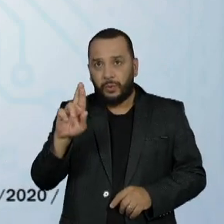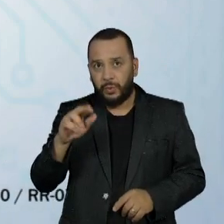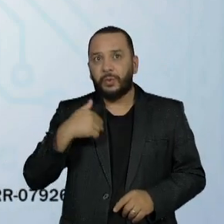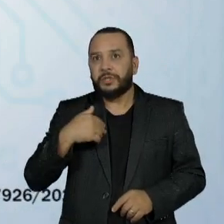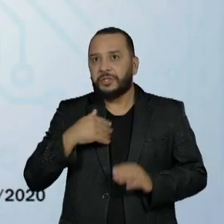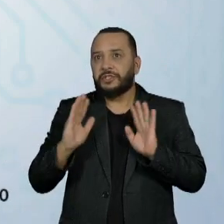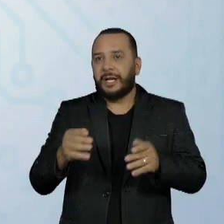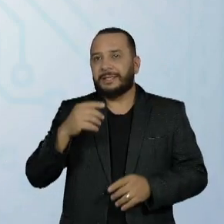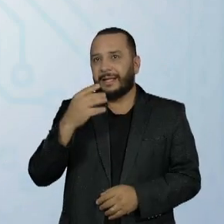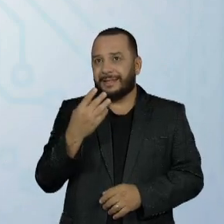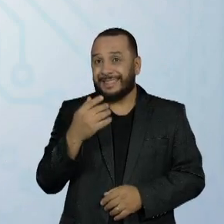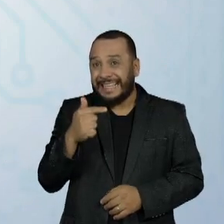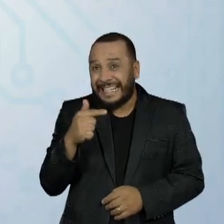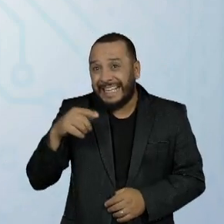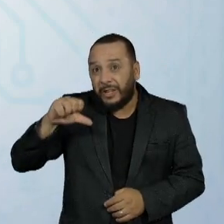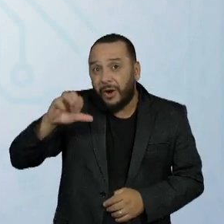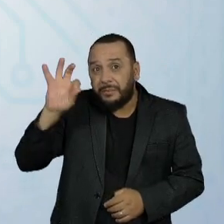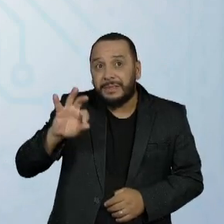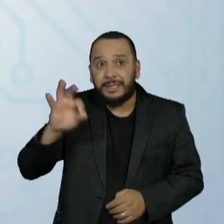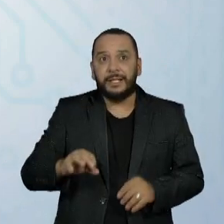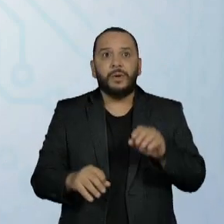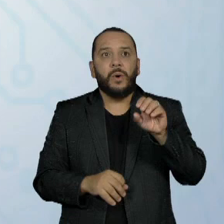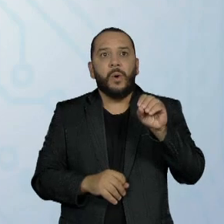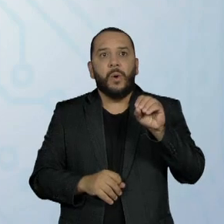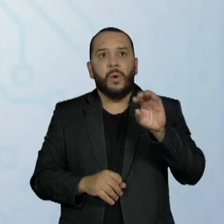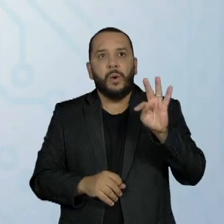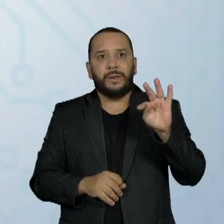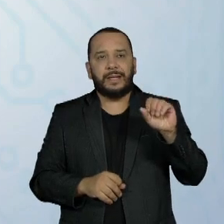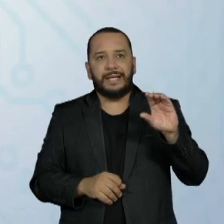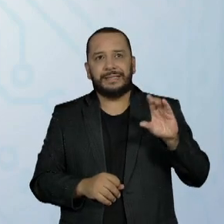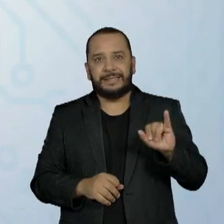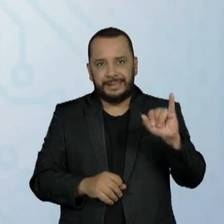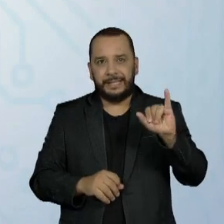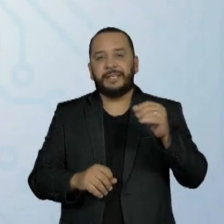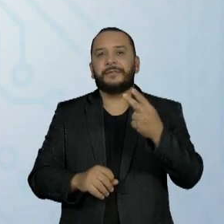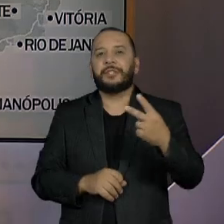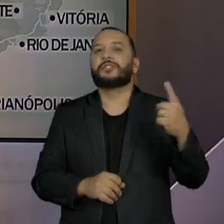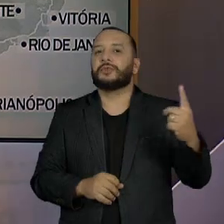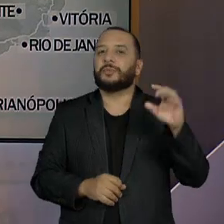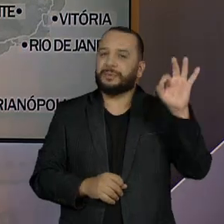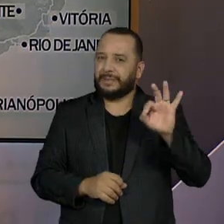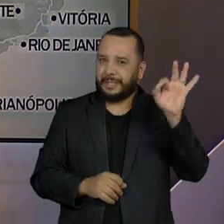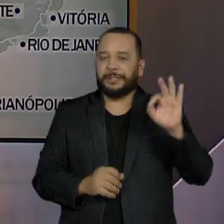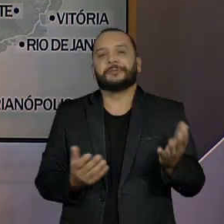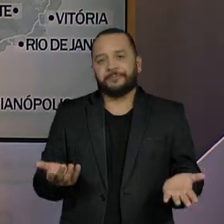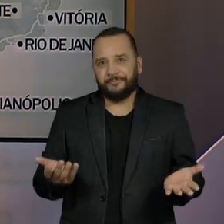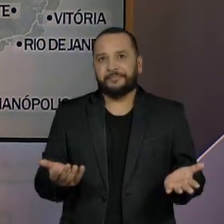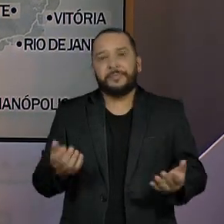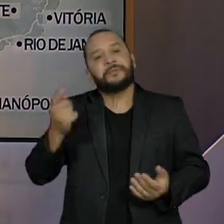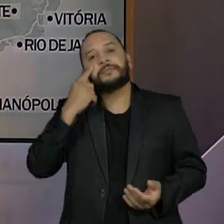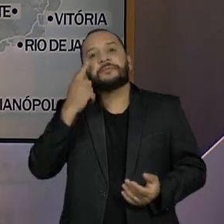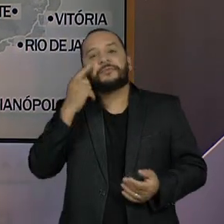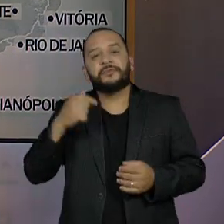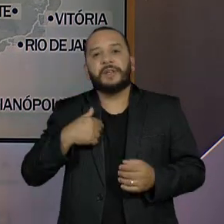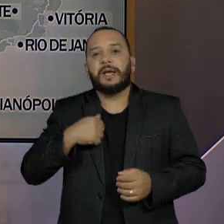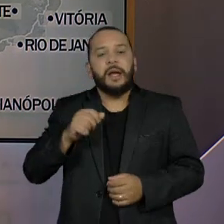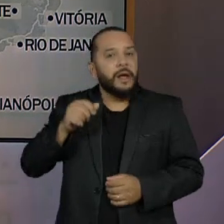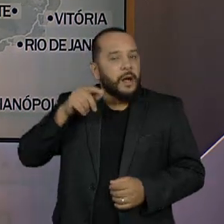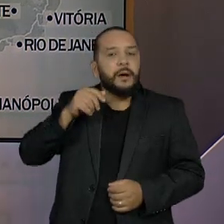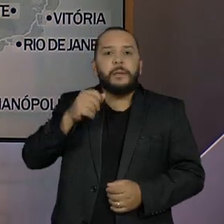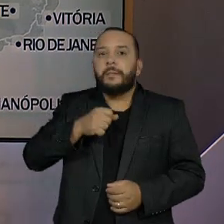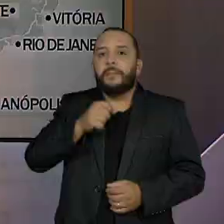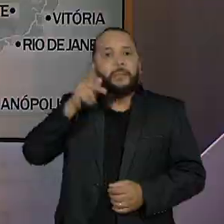79% e Otassi Nascimento, do Solidariedade, tem 21%. Vamos conferir a situação em Porto Velho.